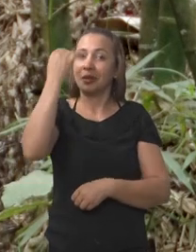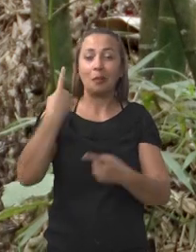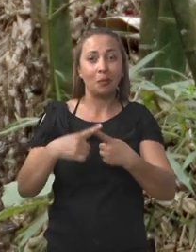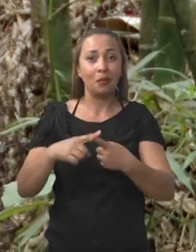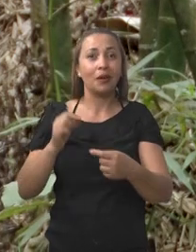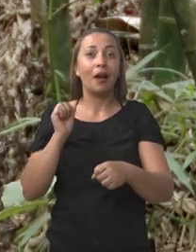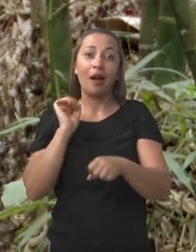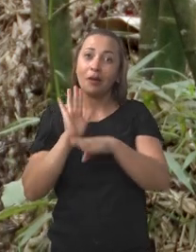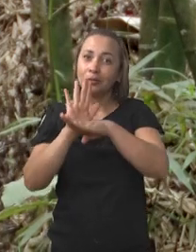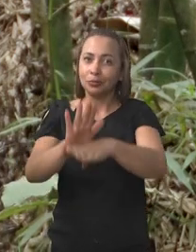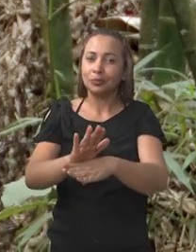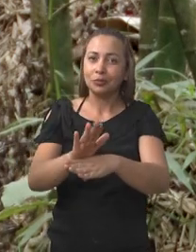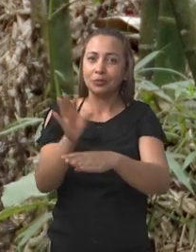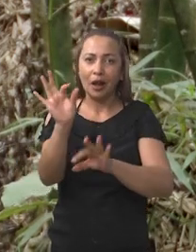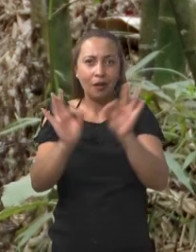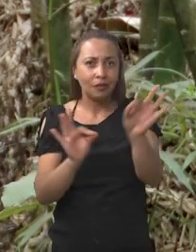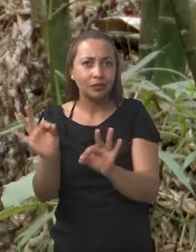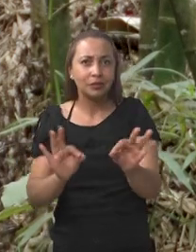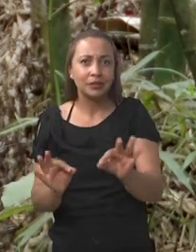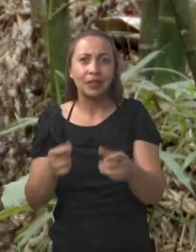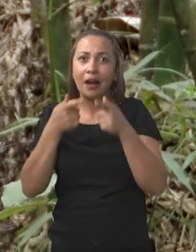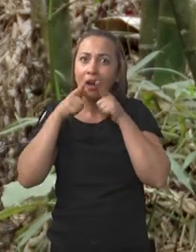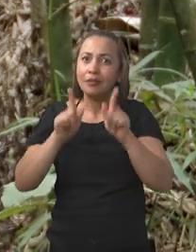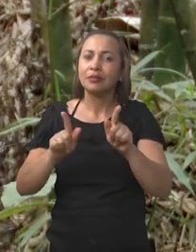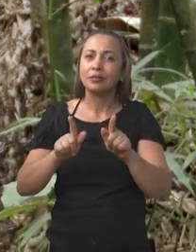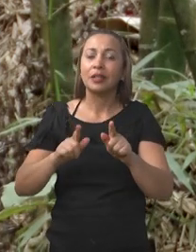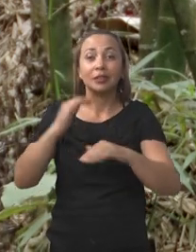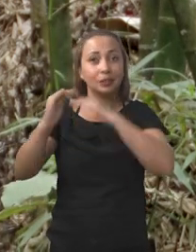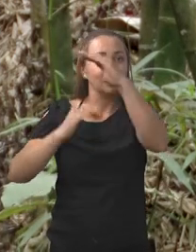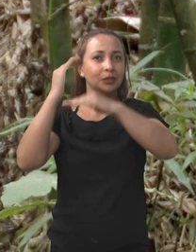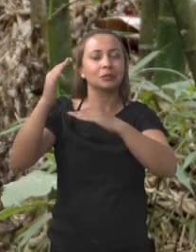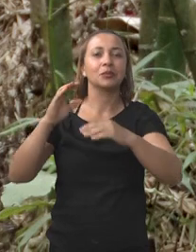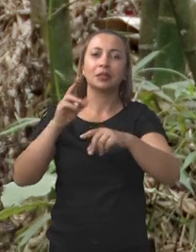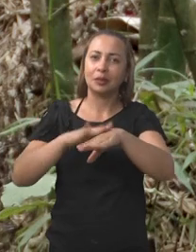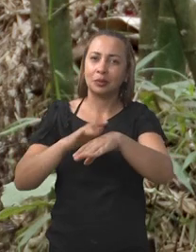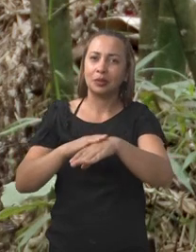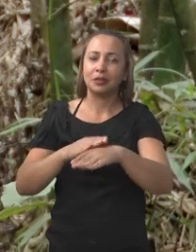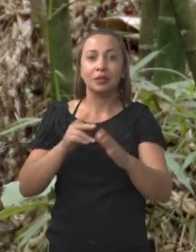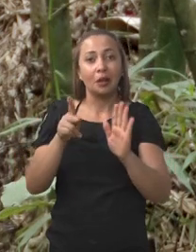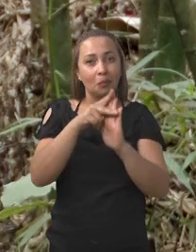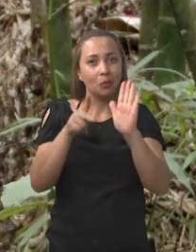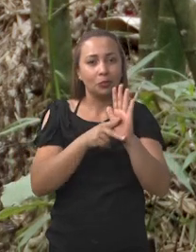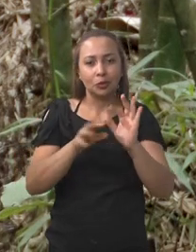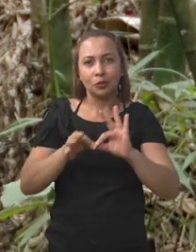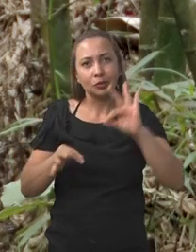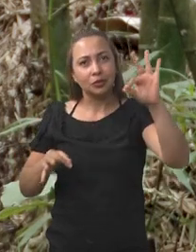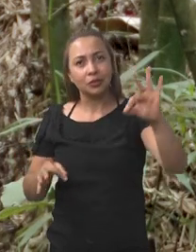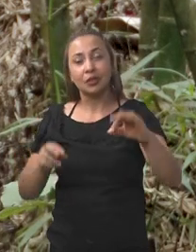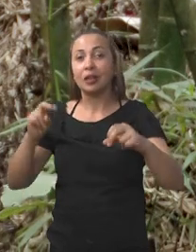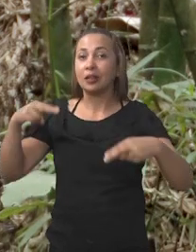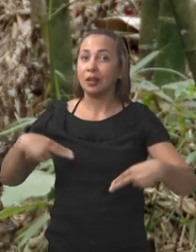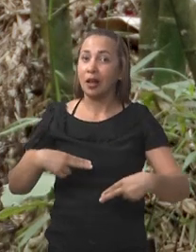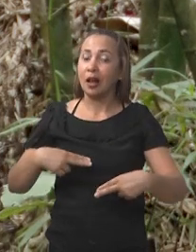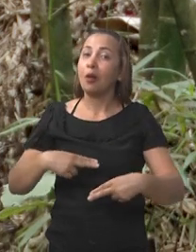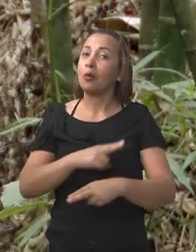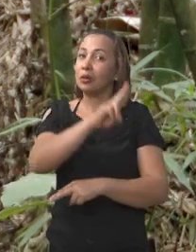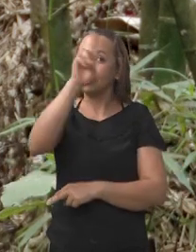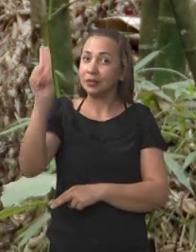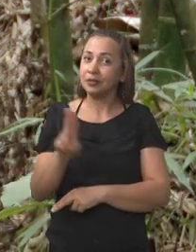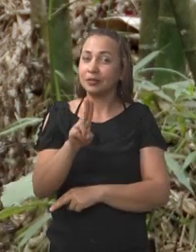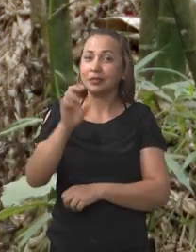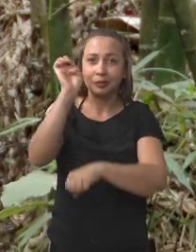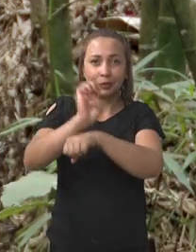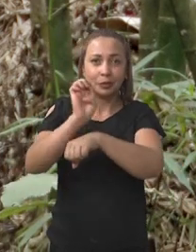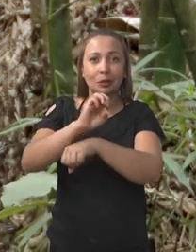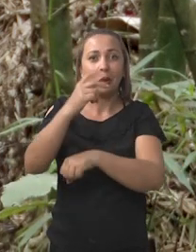pois ainda ajuda a controlar a gravidade e a evolução da doença. E a partir de um projeto de extensão da Universidade Estadual de